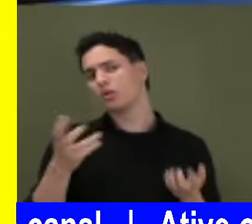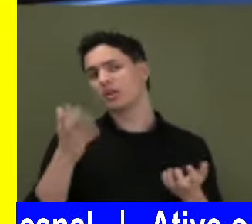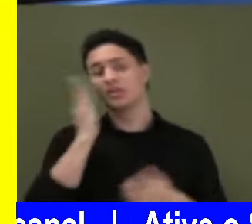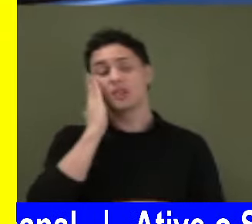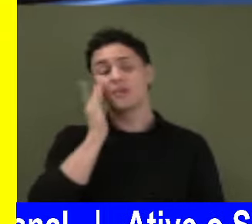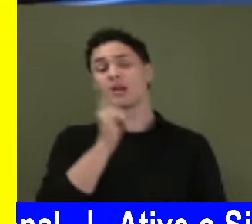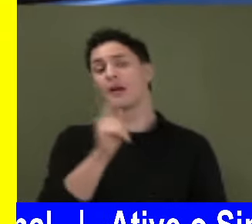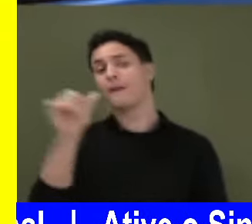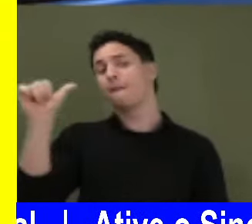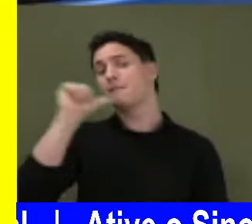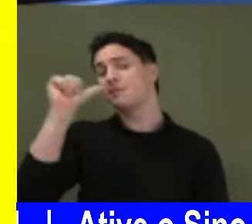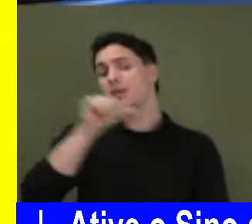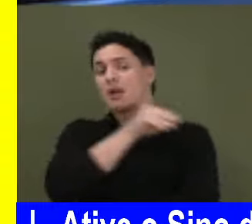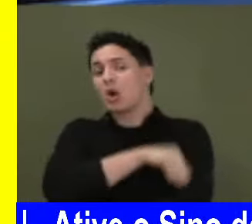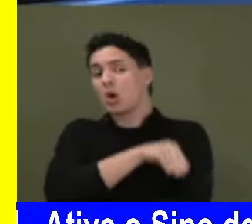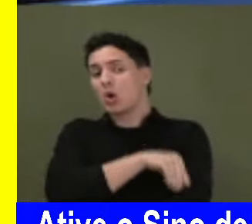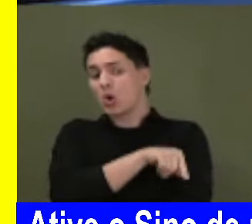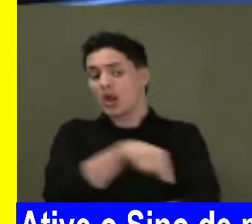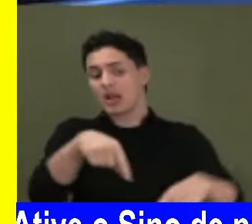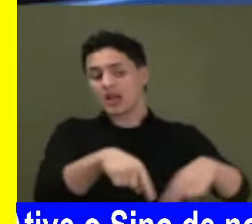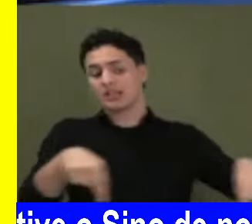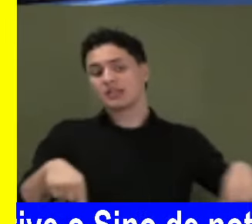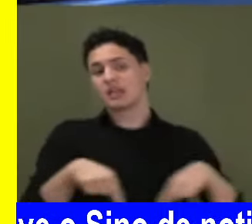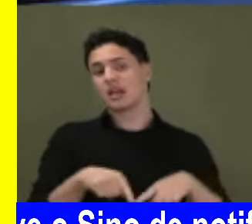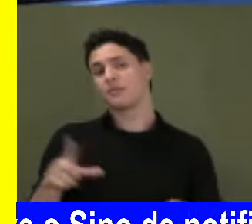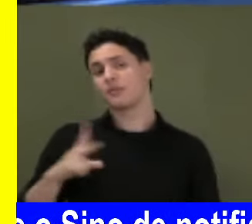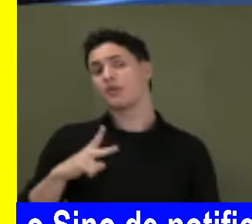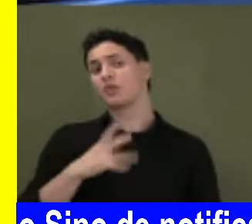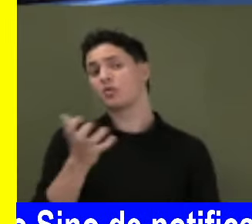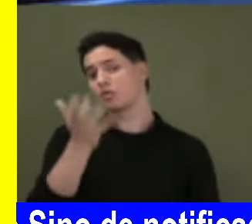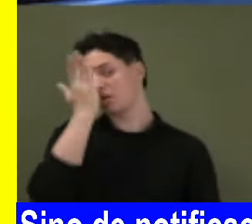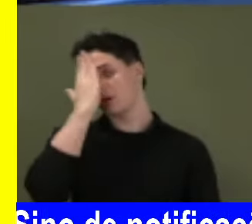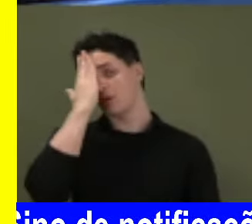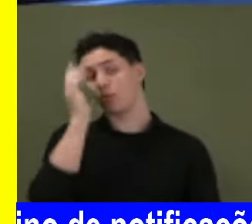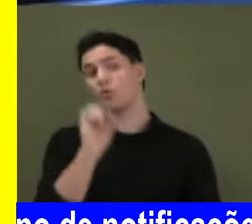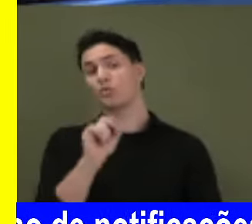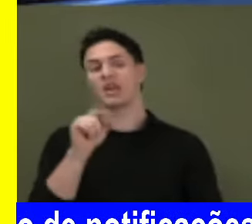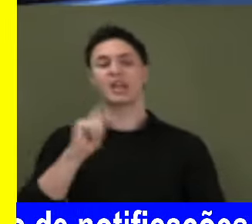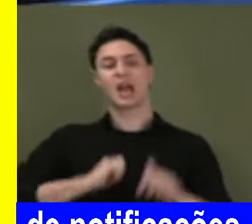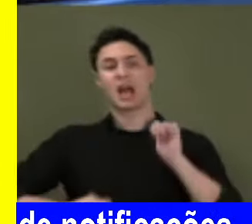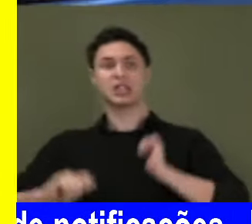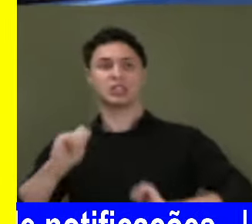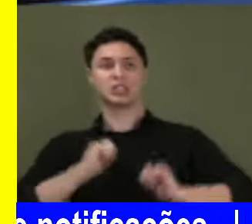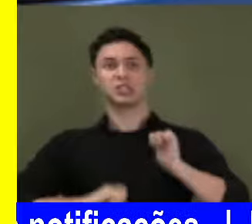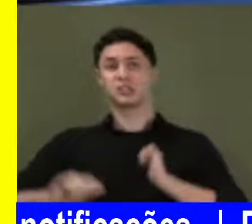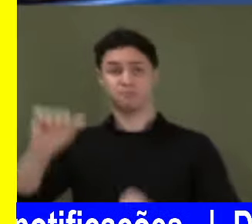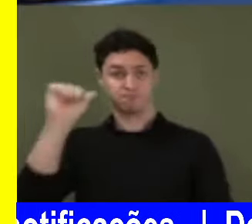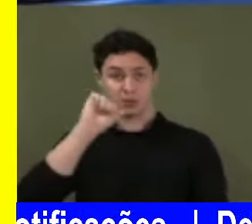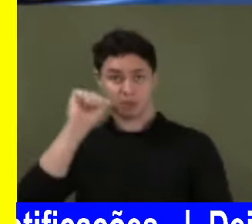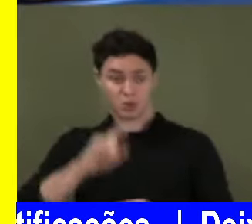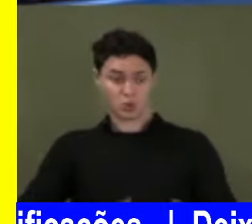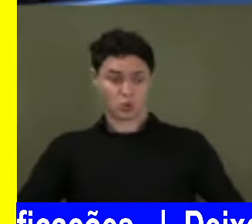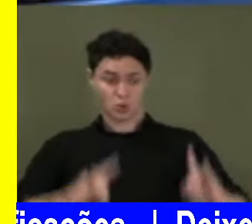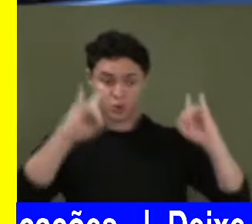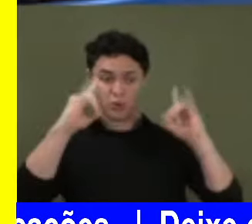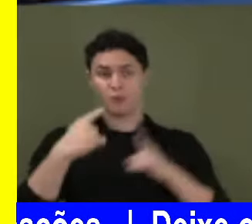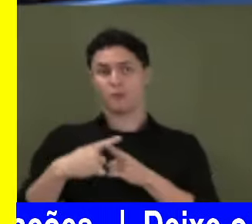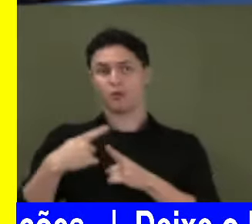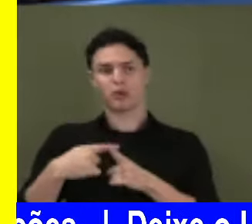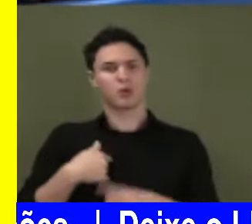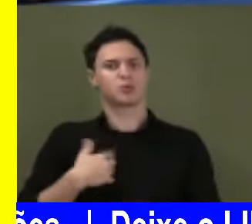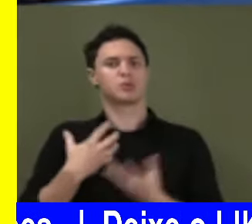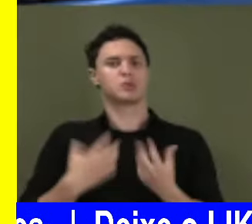alcoólicas nos camarins. E eu quero saber também o que os artistas beberam nos hotéis. Porque eu não